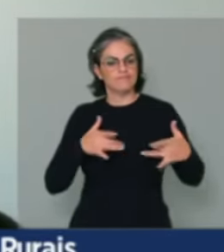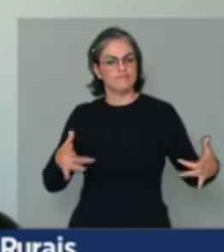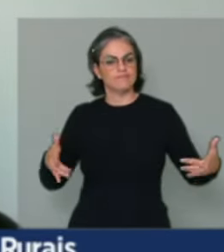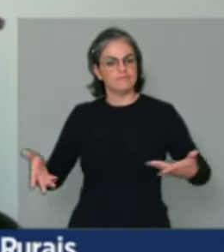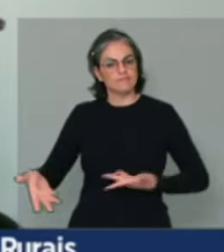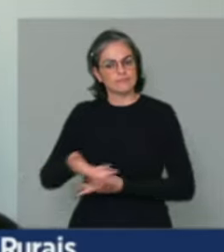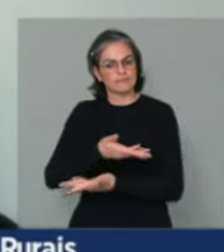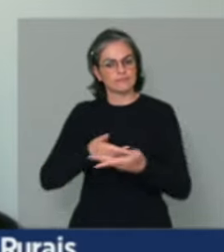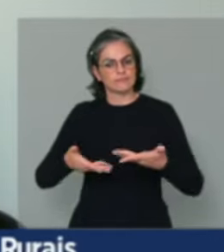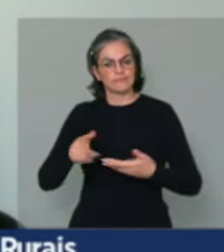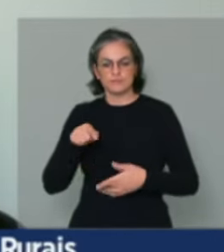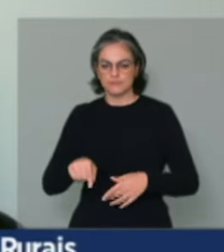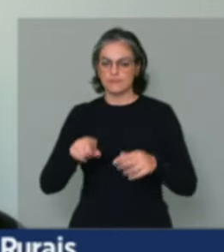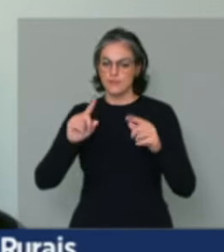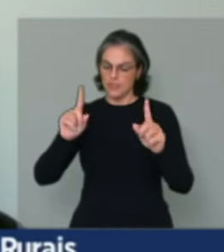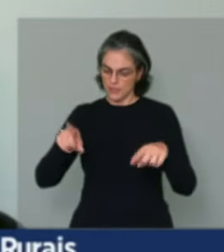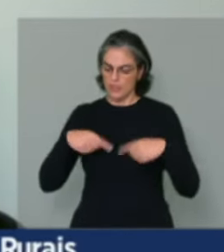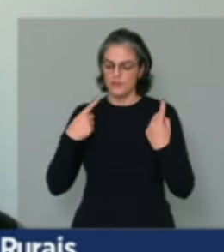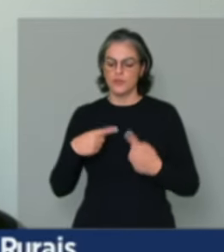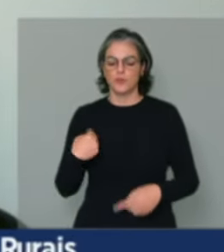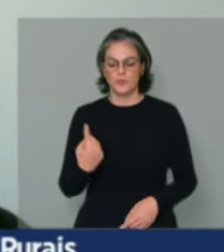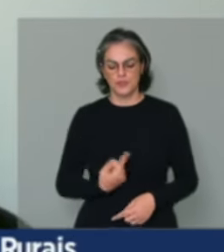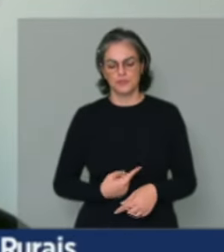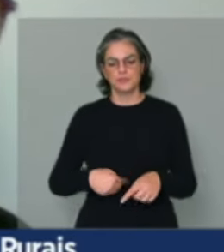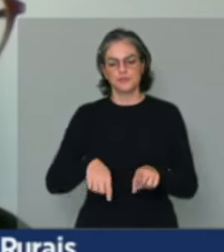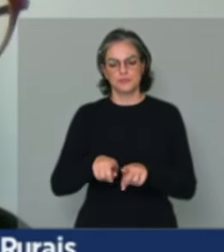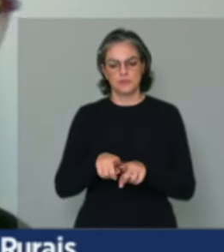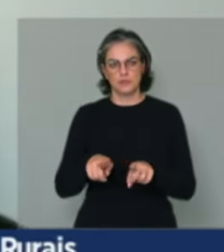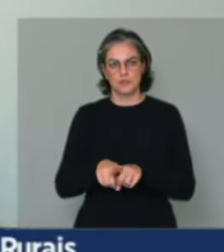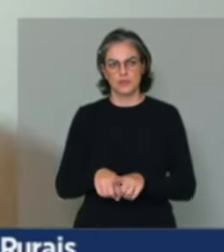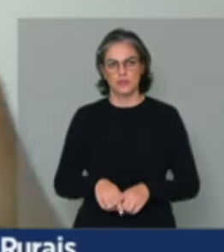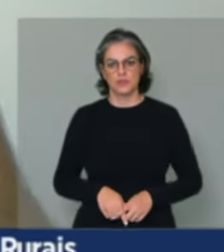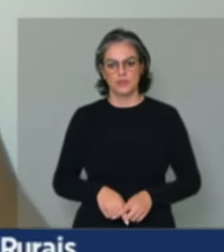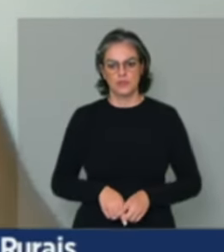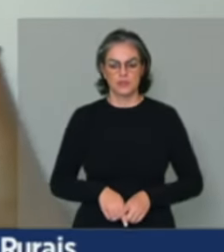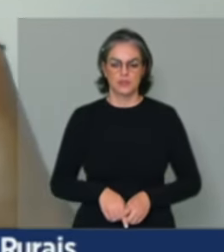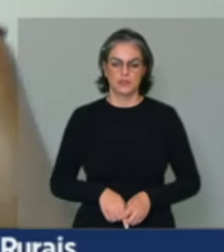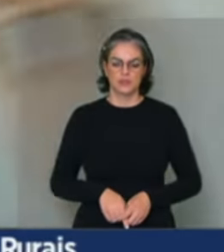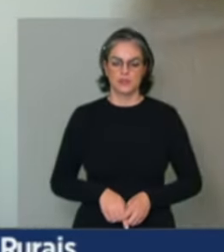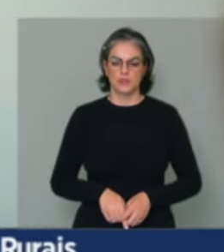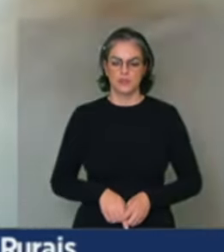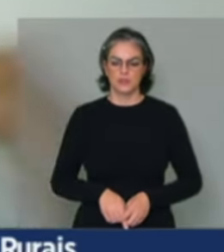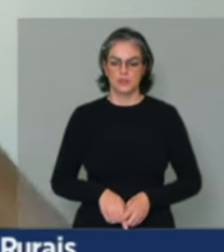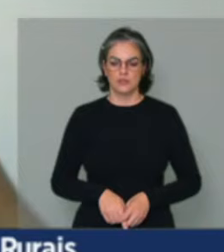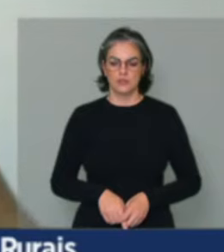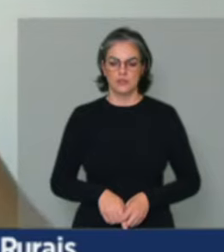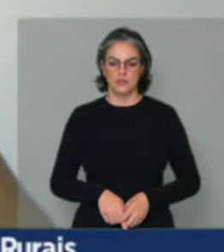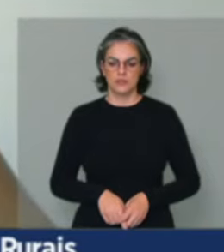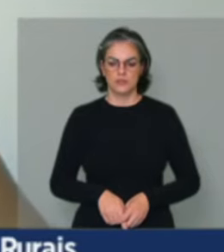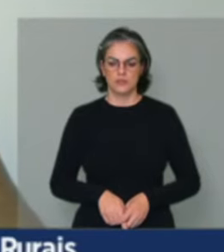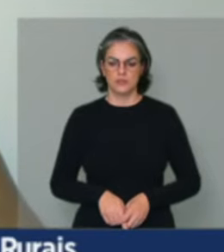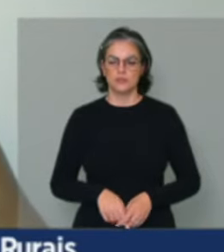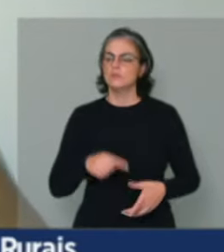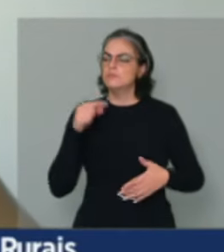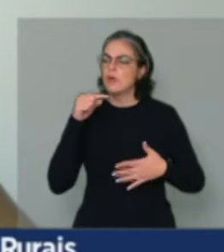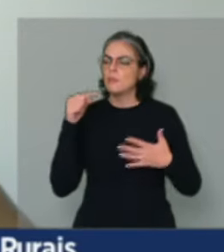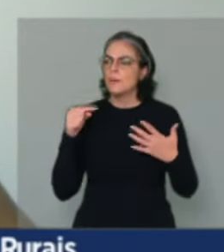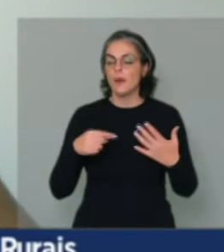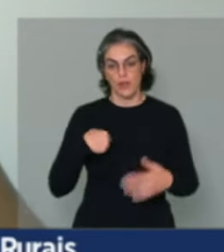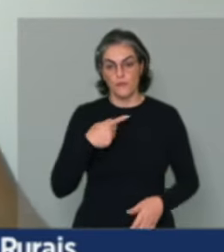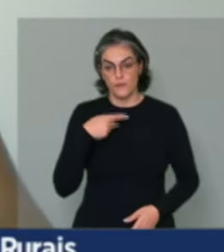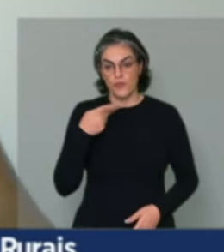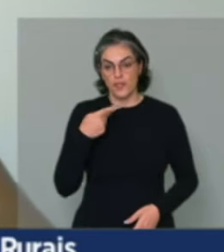grande desafio para a gente, da agricultura familiar. E todos esses pontos que eu citei, ele faz uma